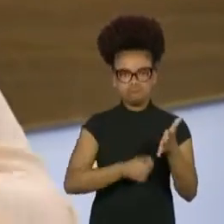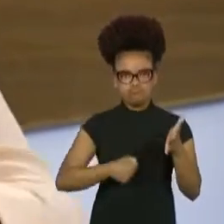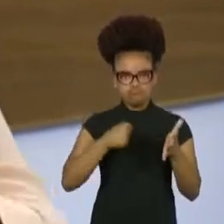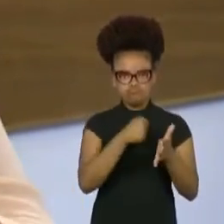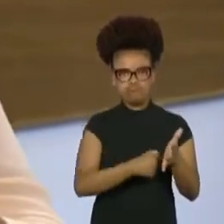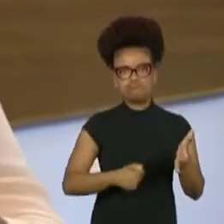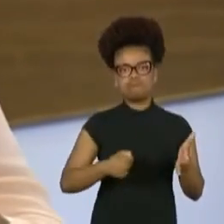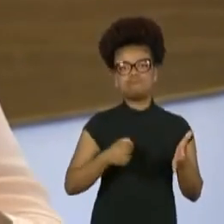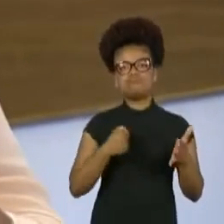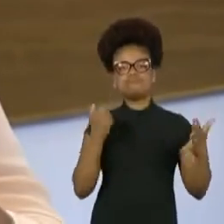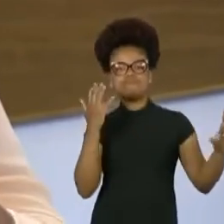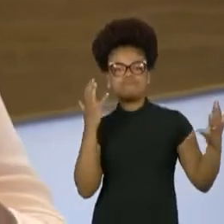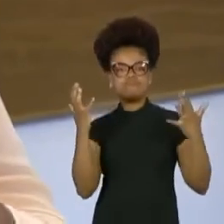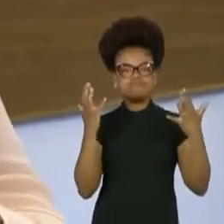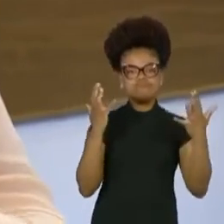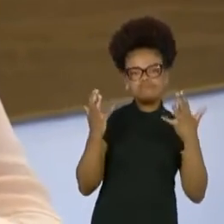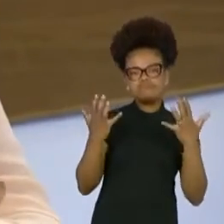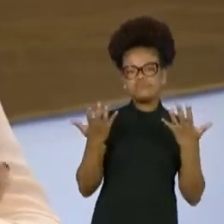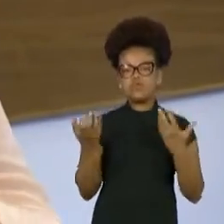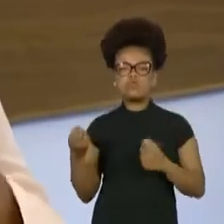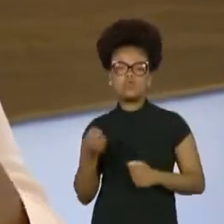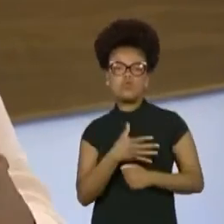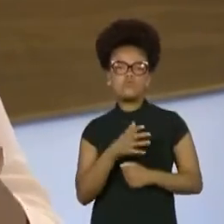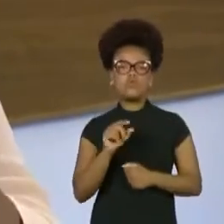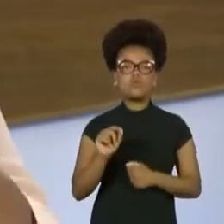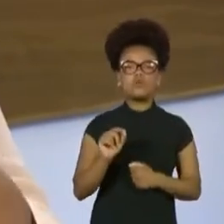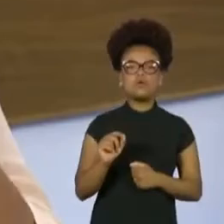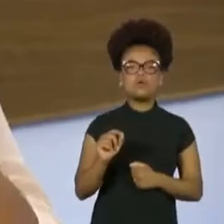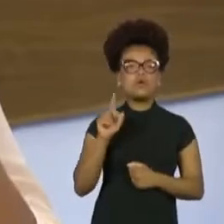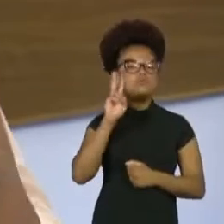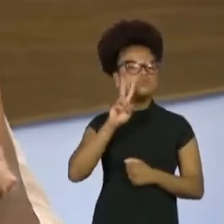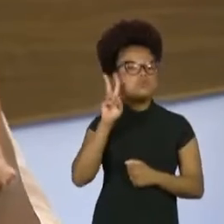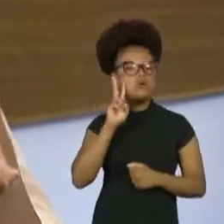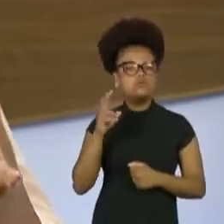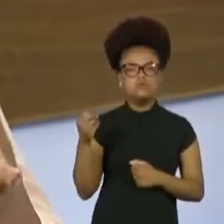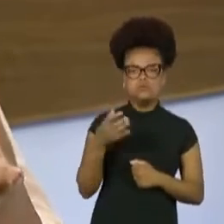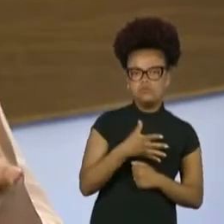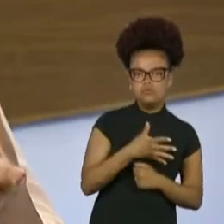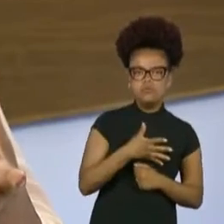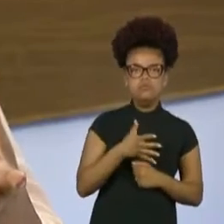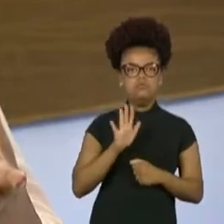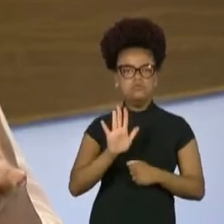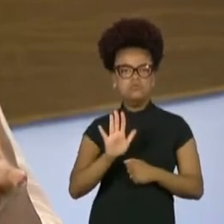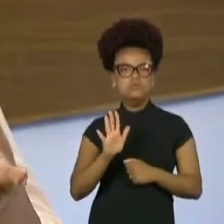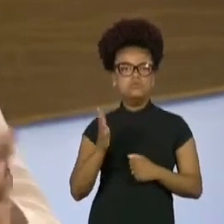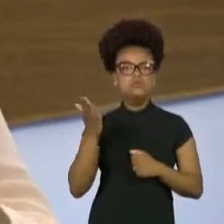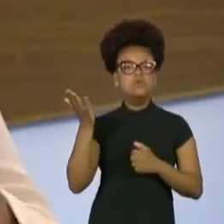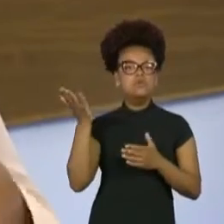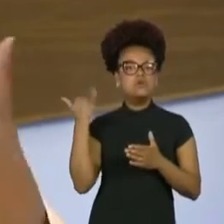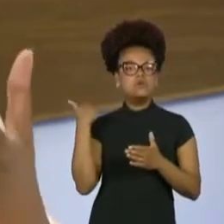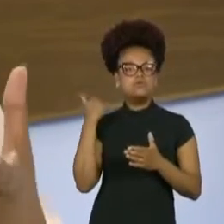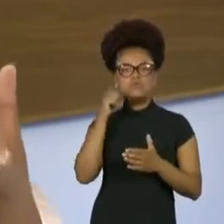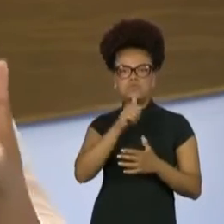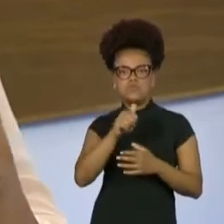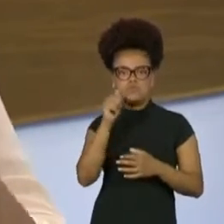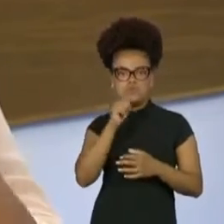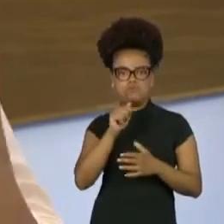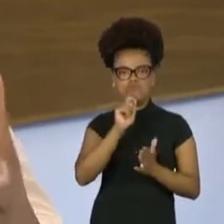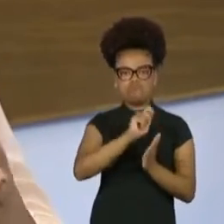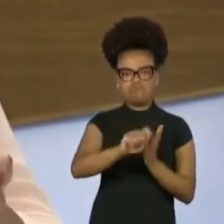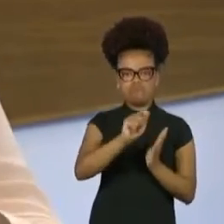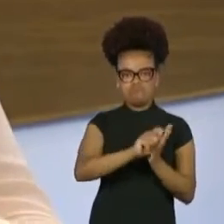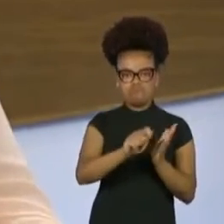é muito contemporânea. E acho que foi uma revolucionária, uma contestadora. E hoje as nossas